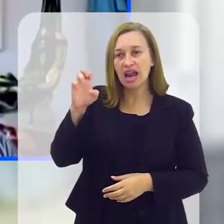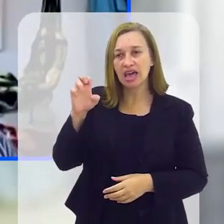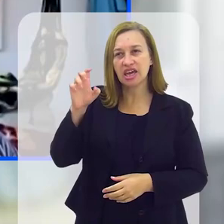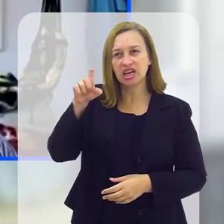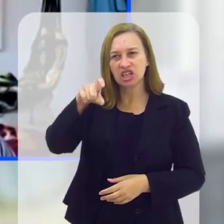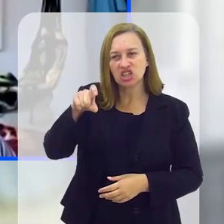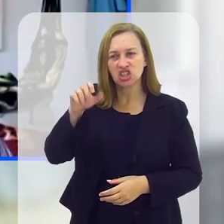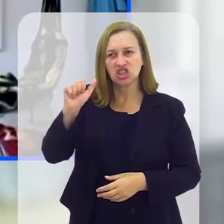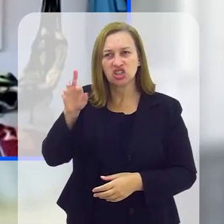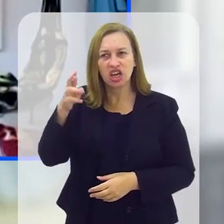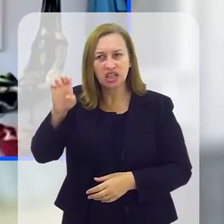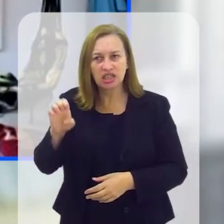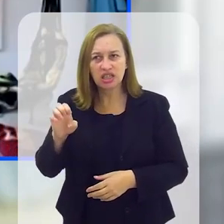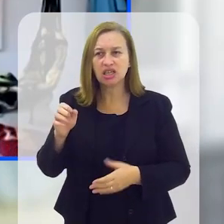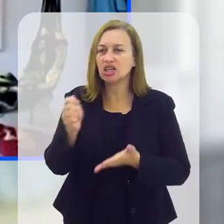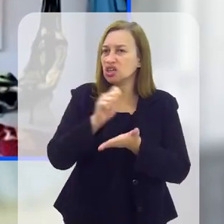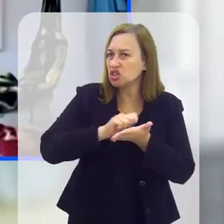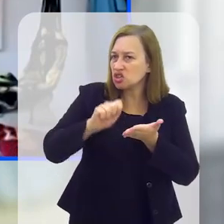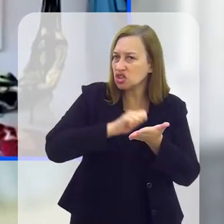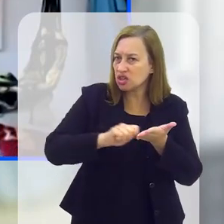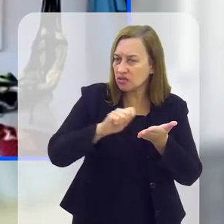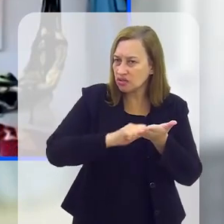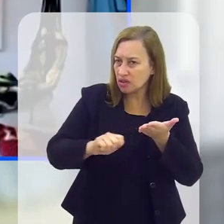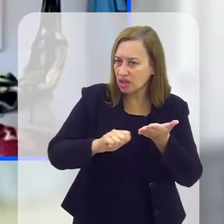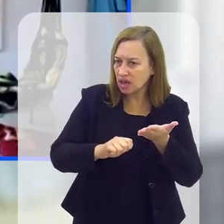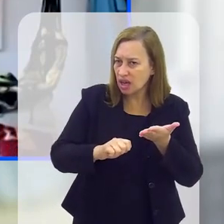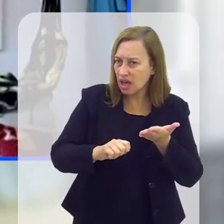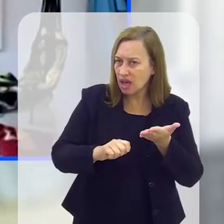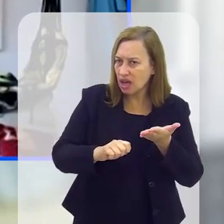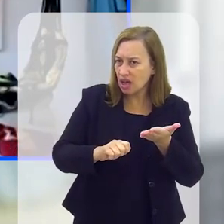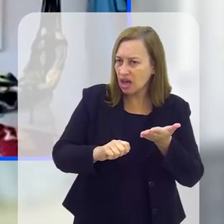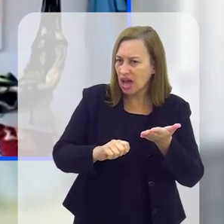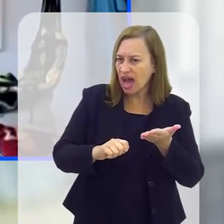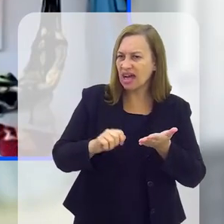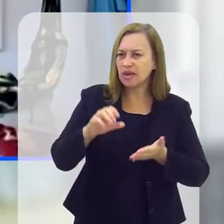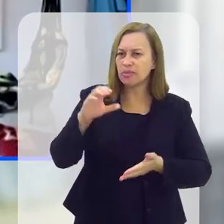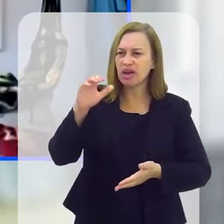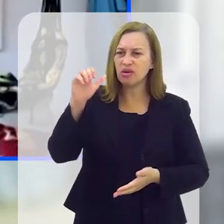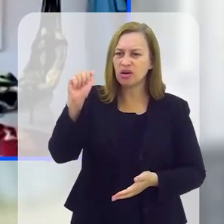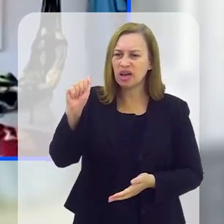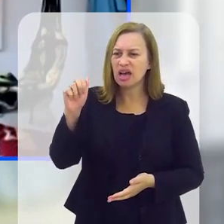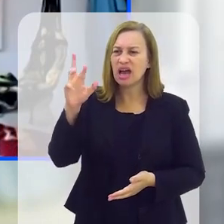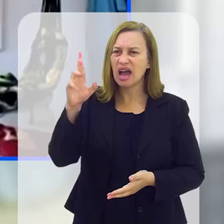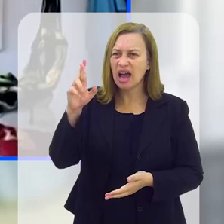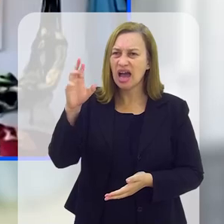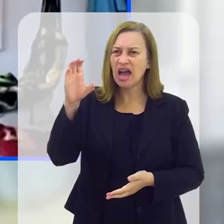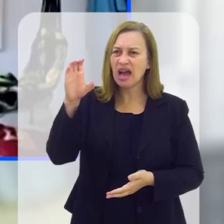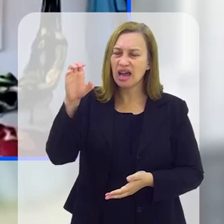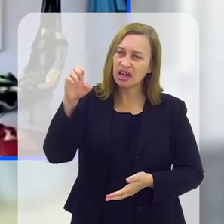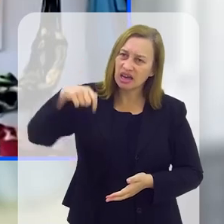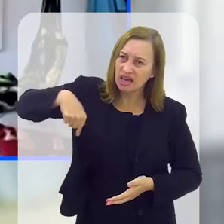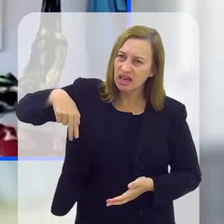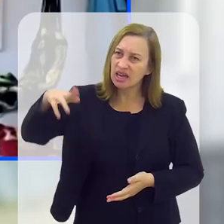Sorgenitz, que escreveu o arquibélago Gula, que ganhou o prêmio Nobel